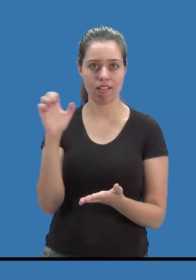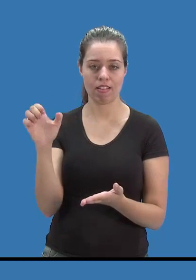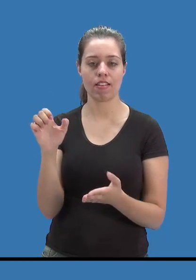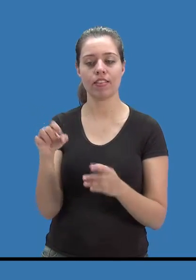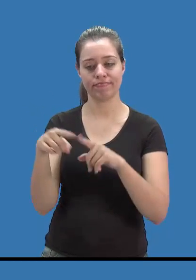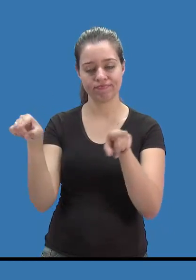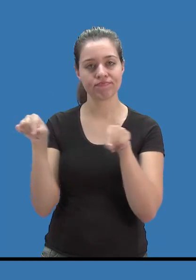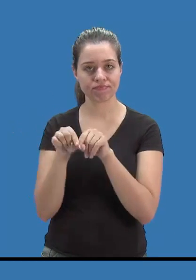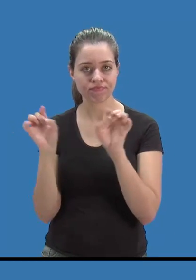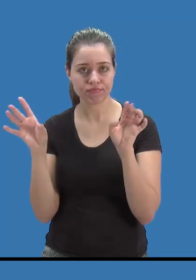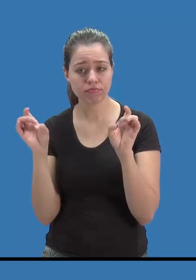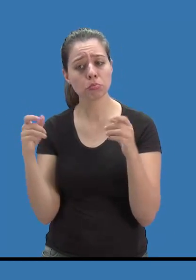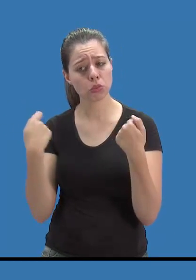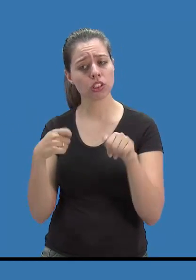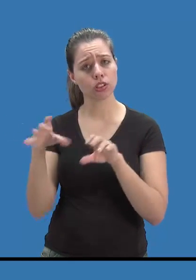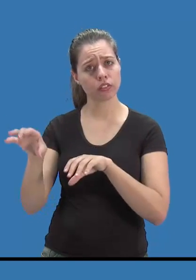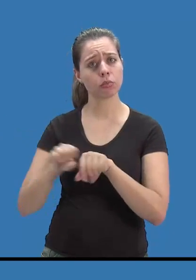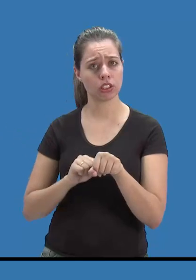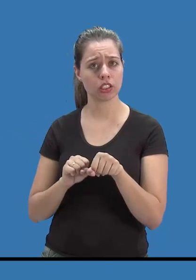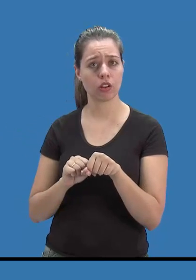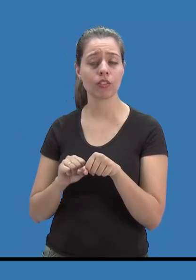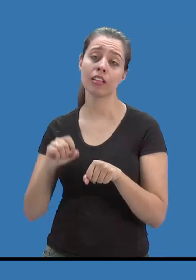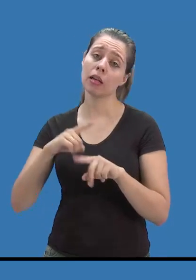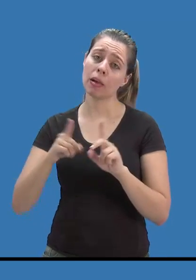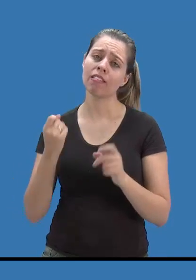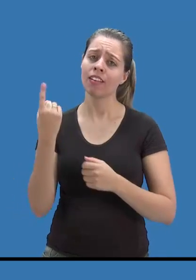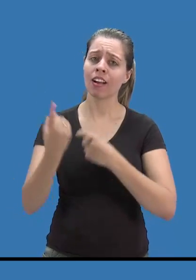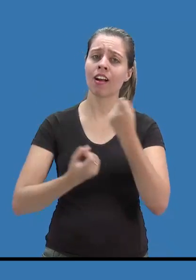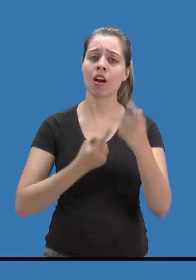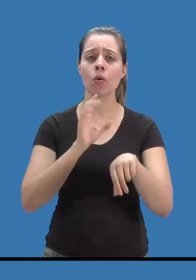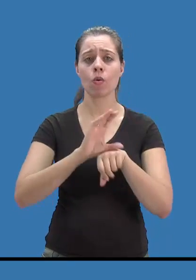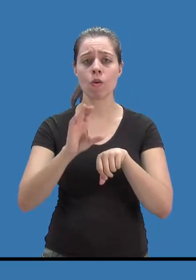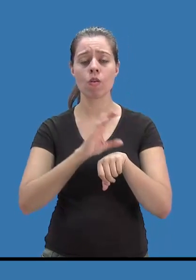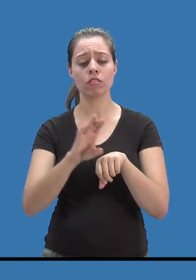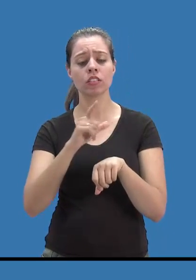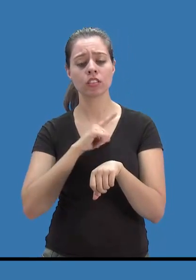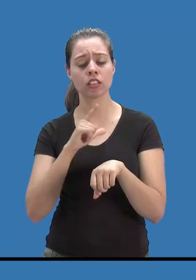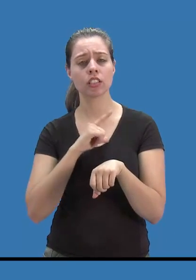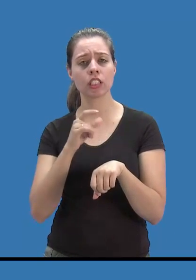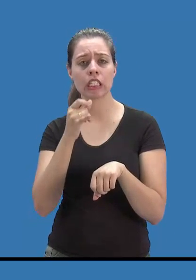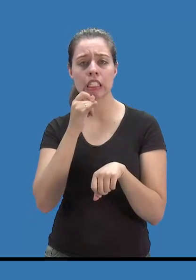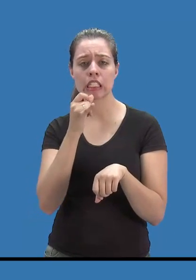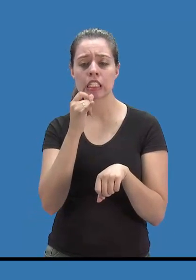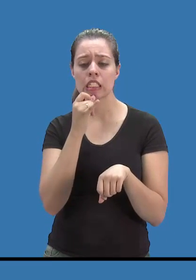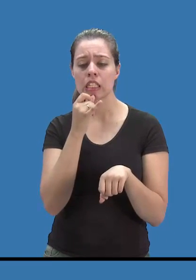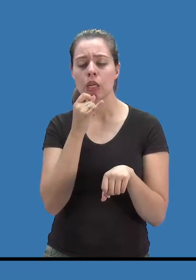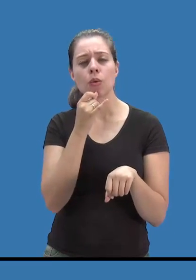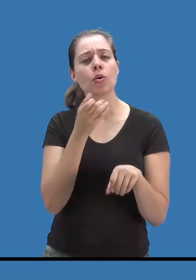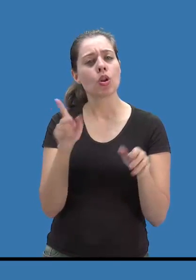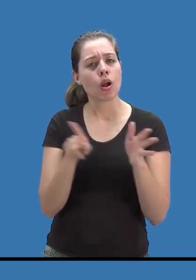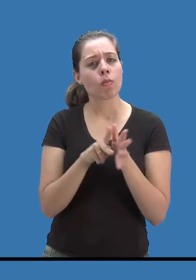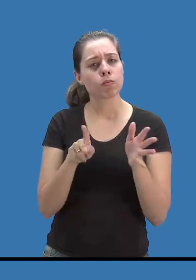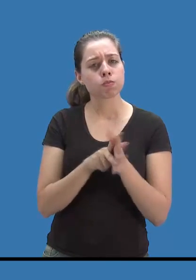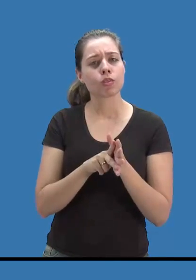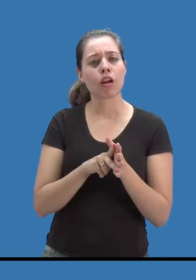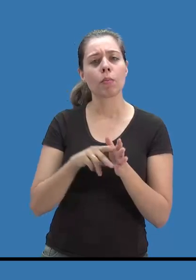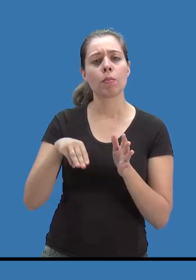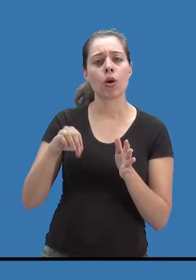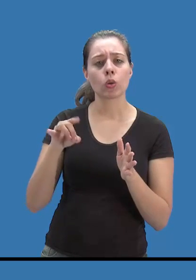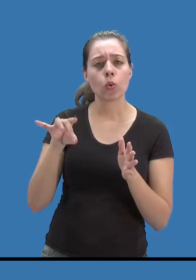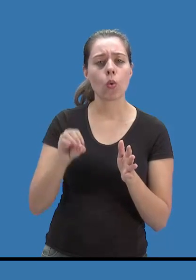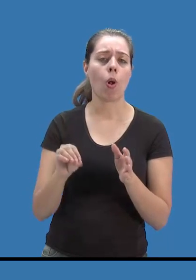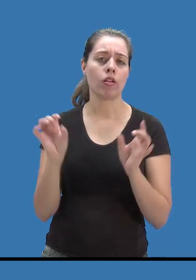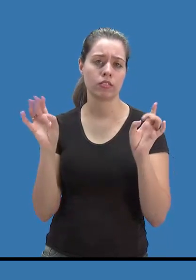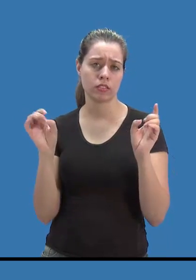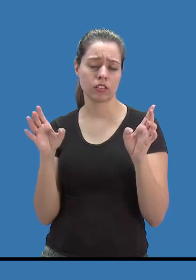formação em AEE. E o AEE, em alguns cursos, ele tem um módulo específico de altas habilidades e começa a assustar